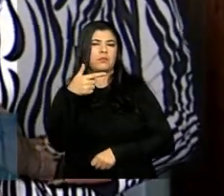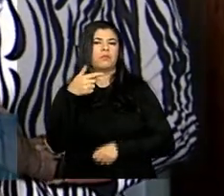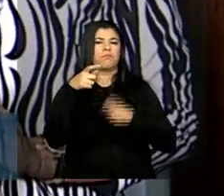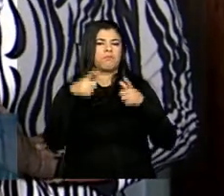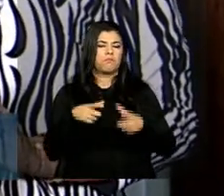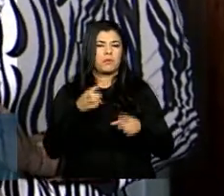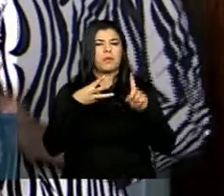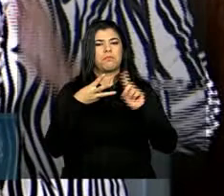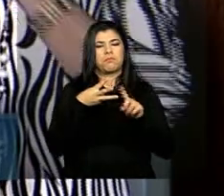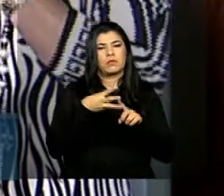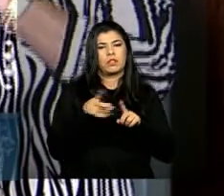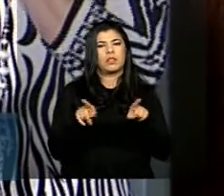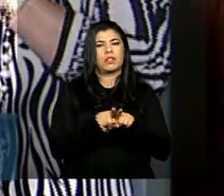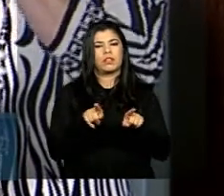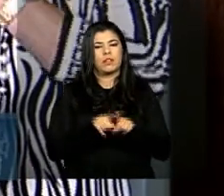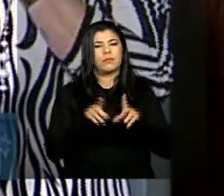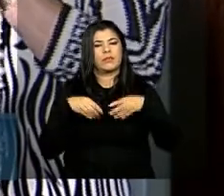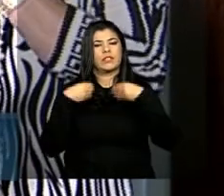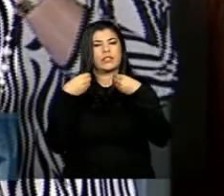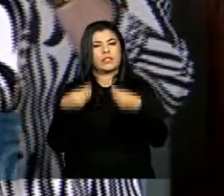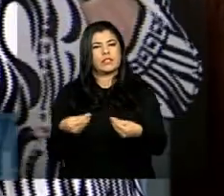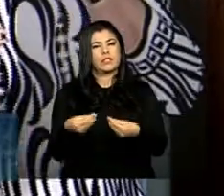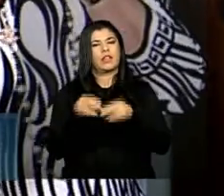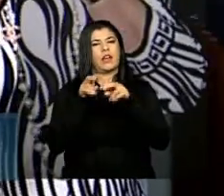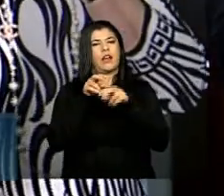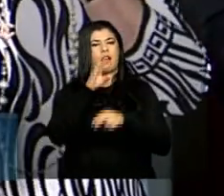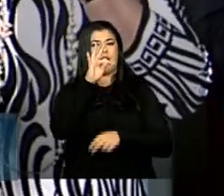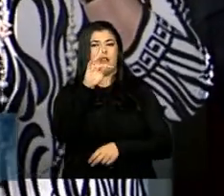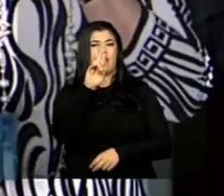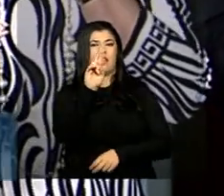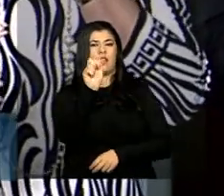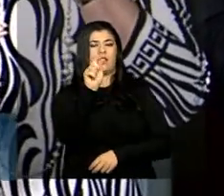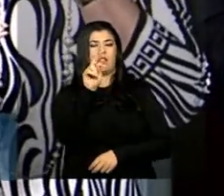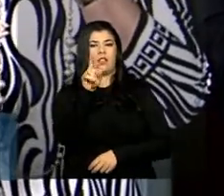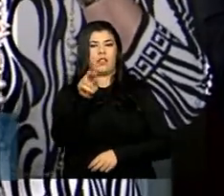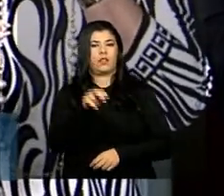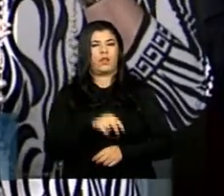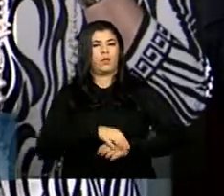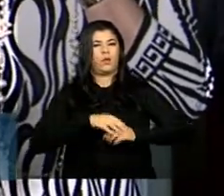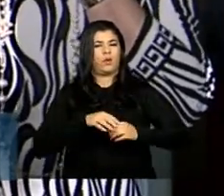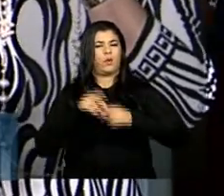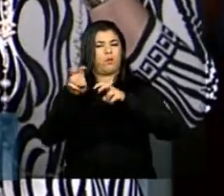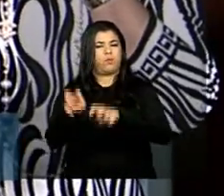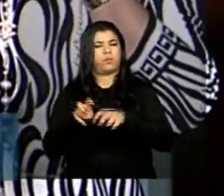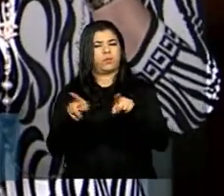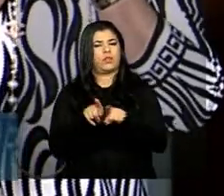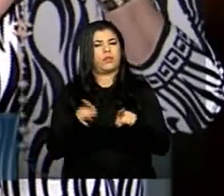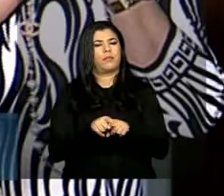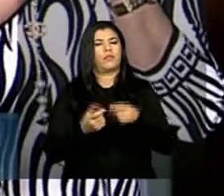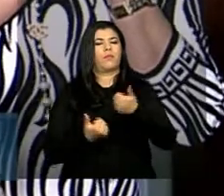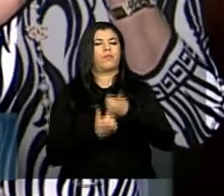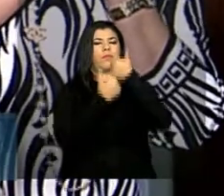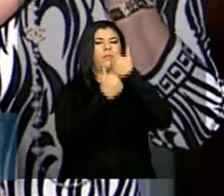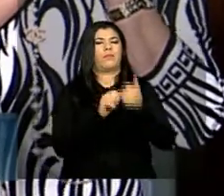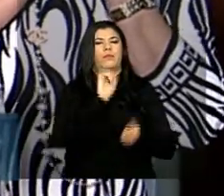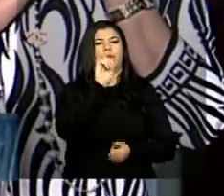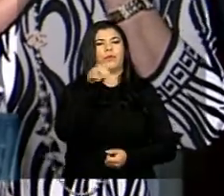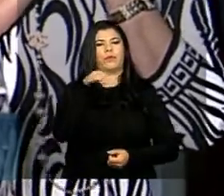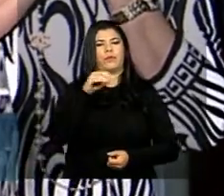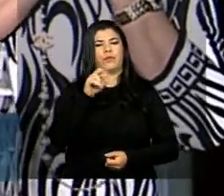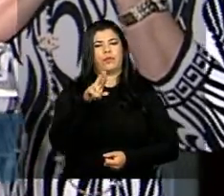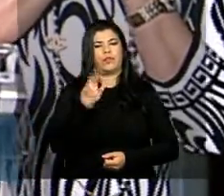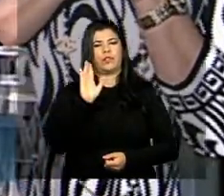para fazer trabalho articulado com a agricultura familiar o apoio ao INCRA que já desenvolveu o sistema desde o SICAR para isso